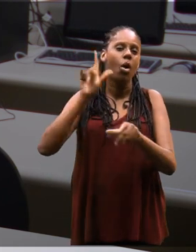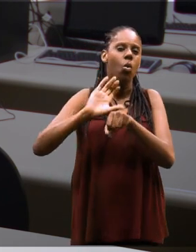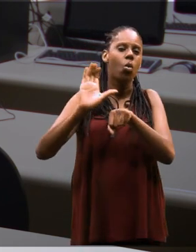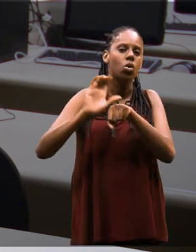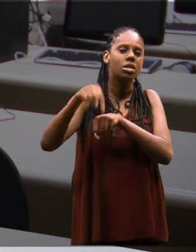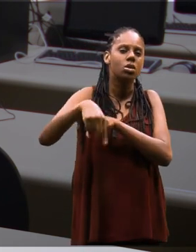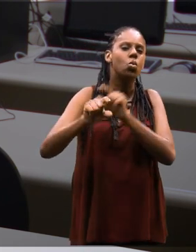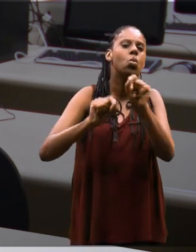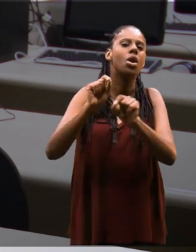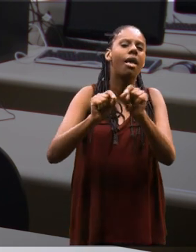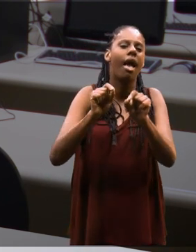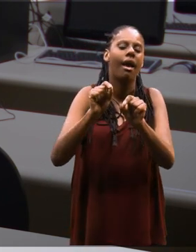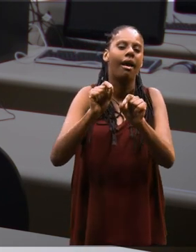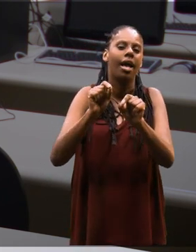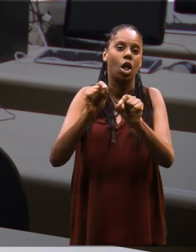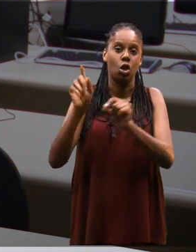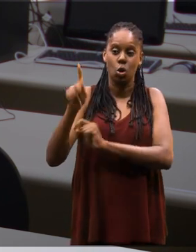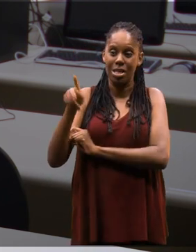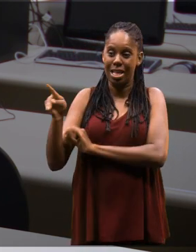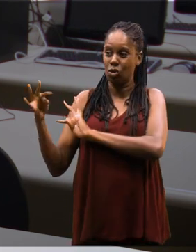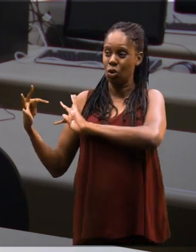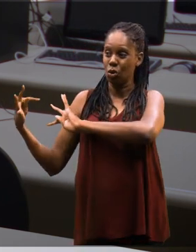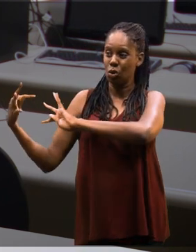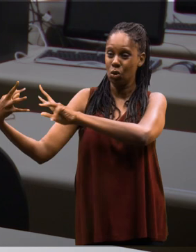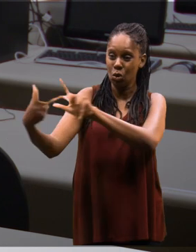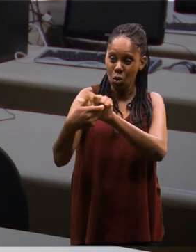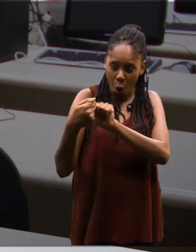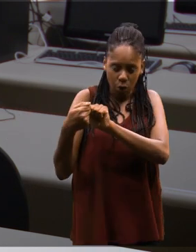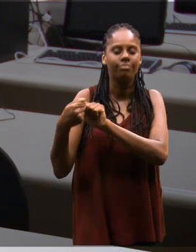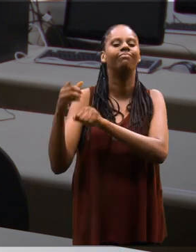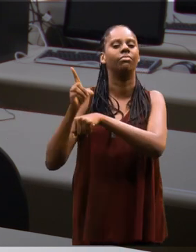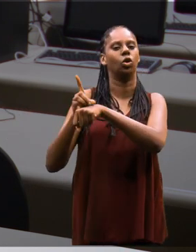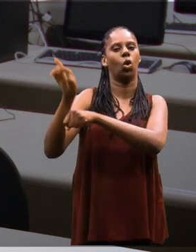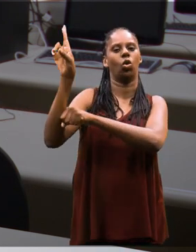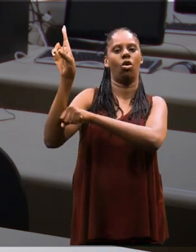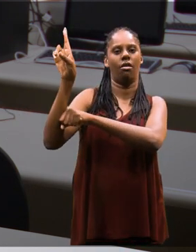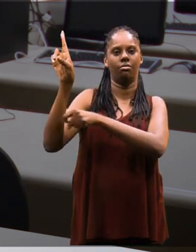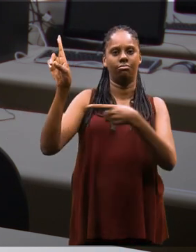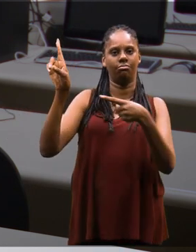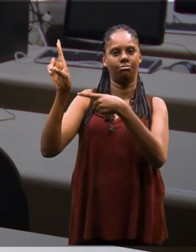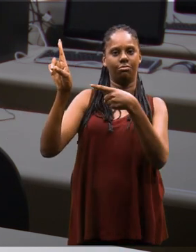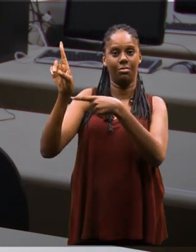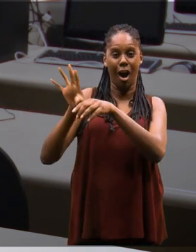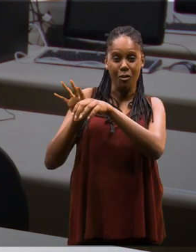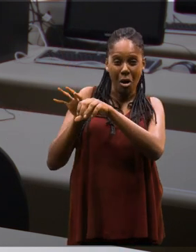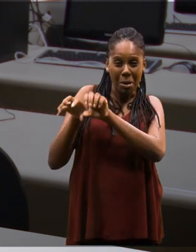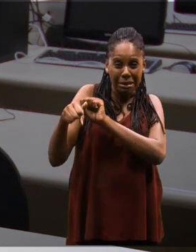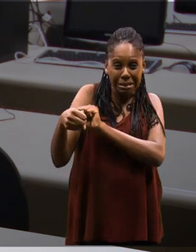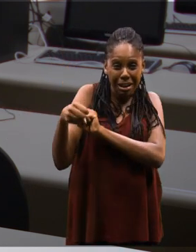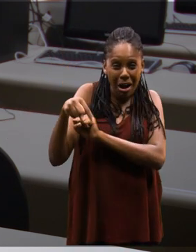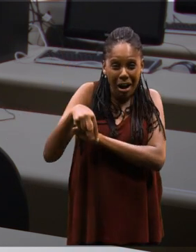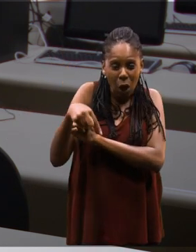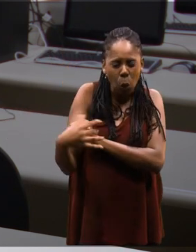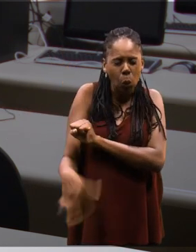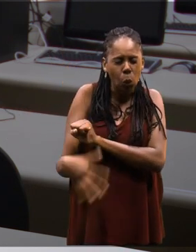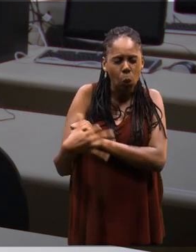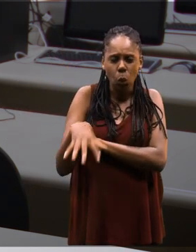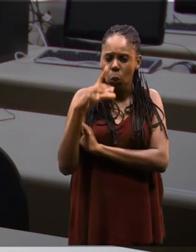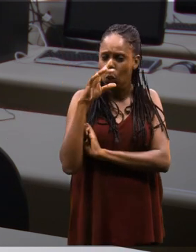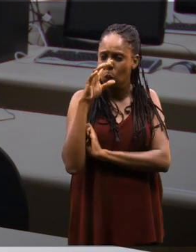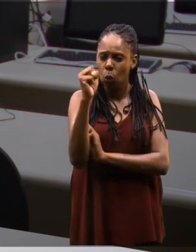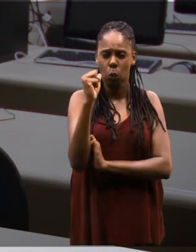diferencial no nosso curso é o fato de que todos os docentes são doutores, certo? Então a formação recebida aqui é